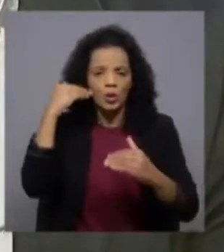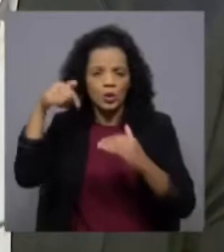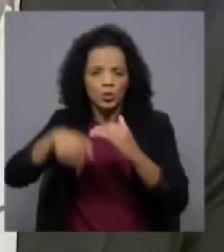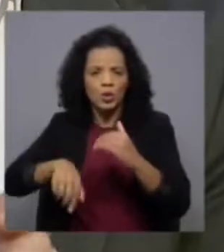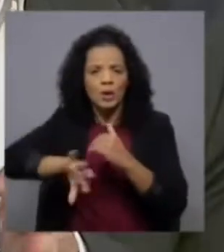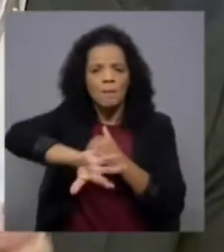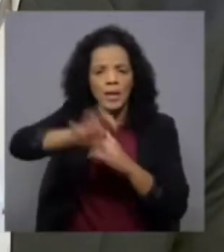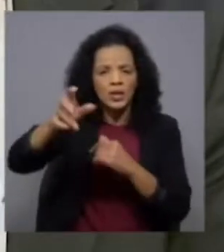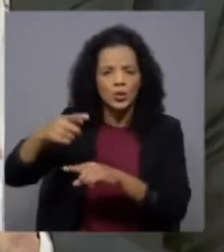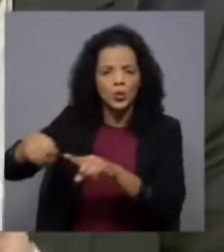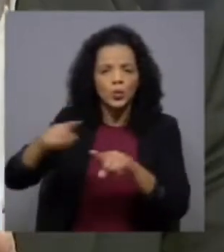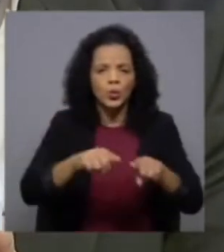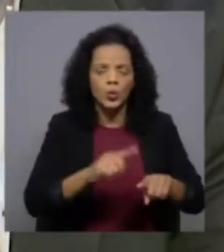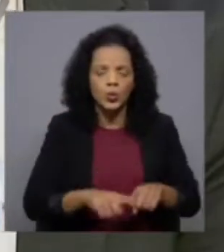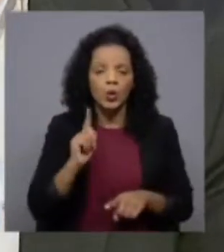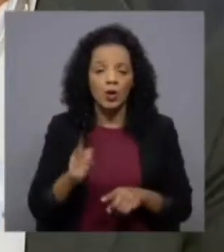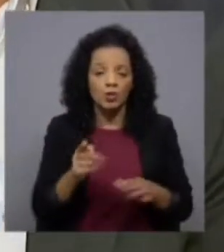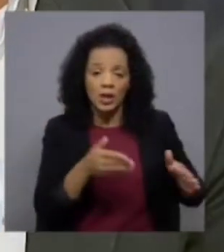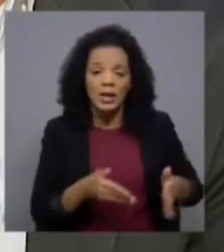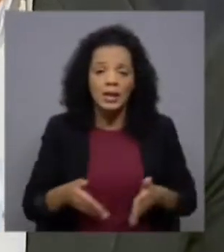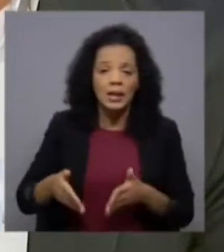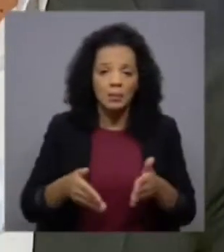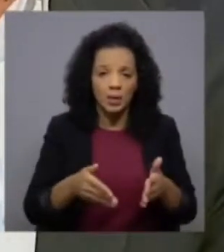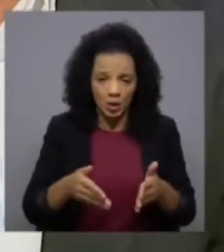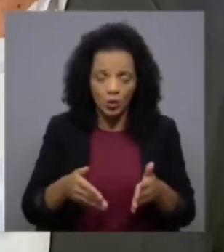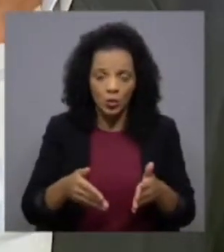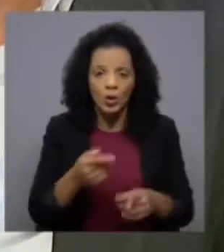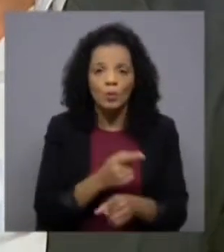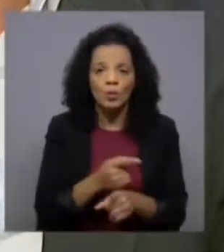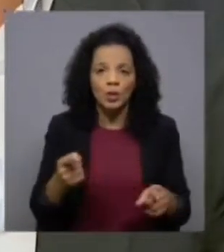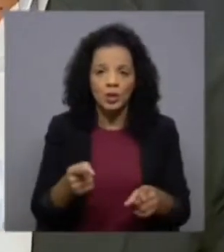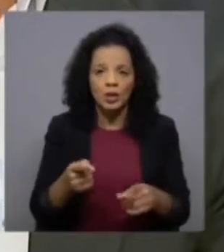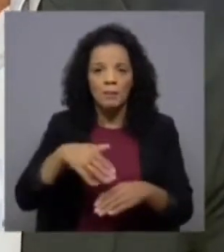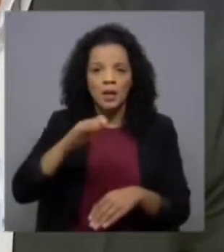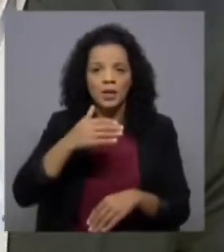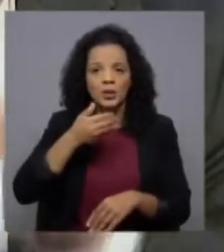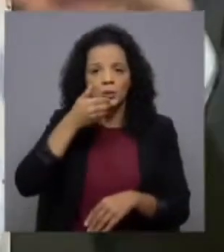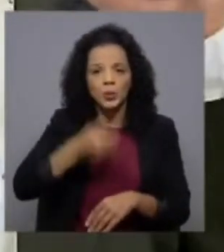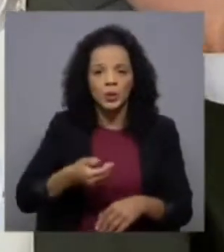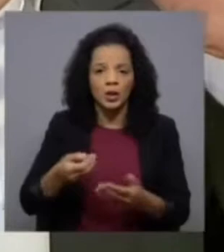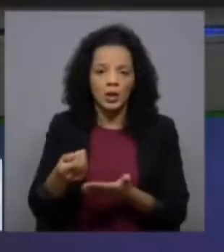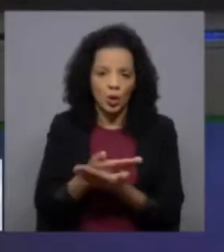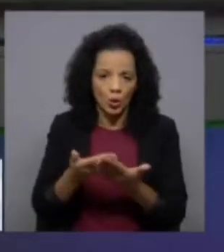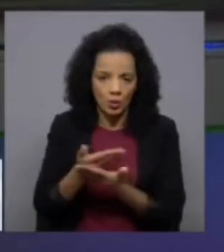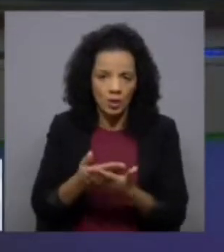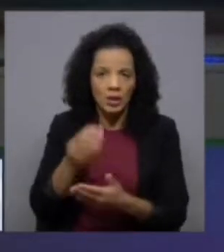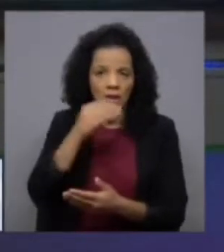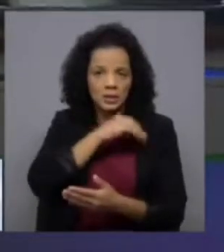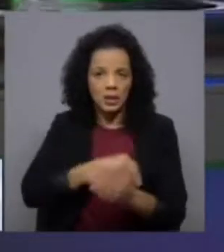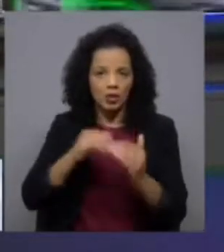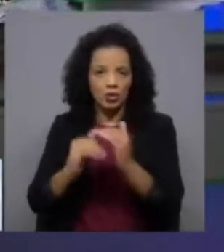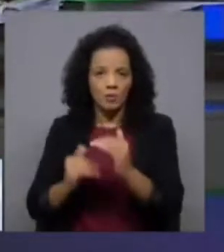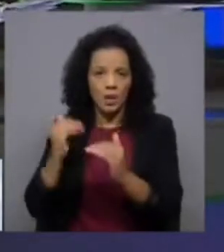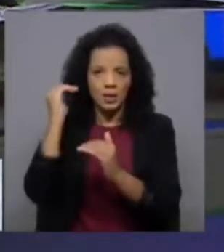diferentes fizeram um caminho para ter uma maior especialização da sua economia e nesse caminho salários mais altos permitem uma segurança